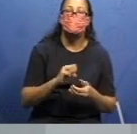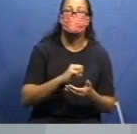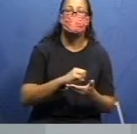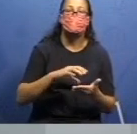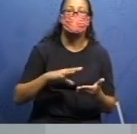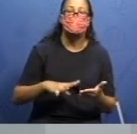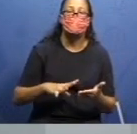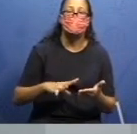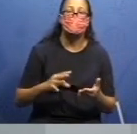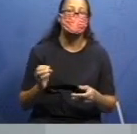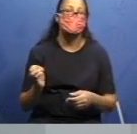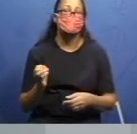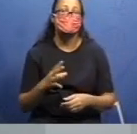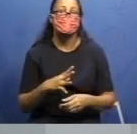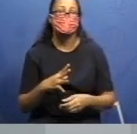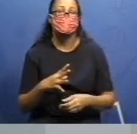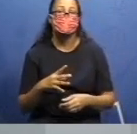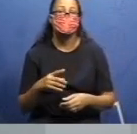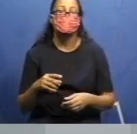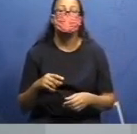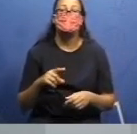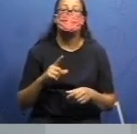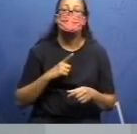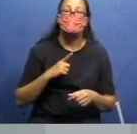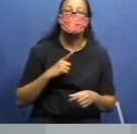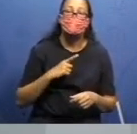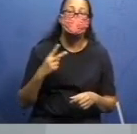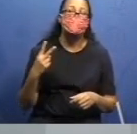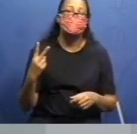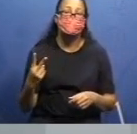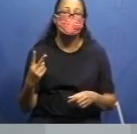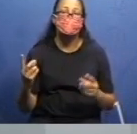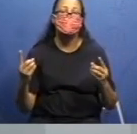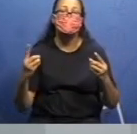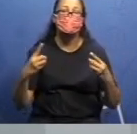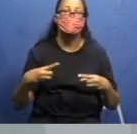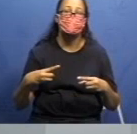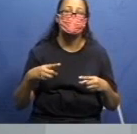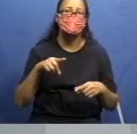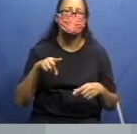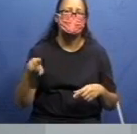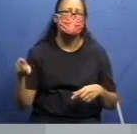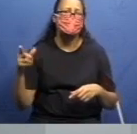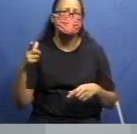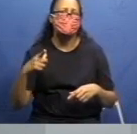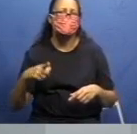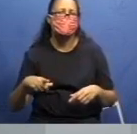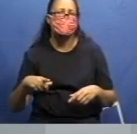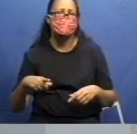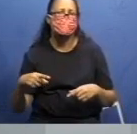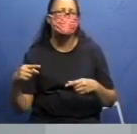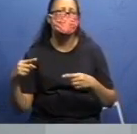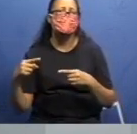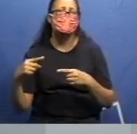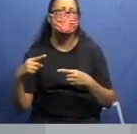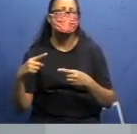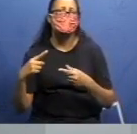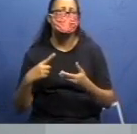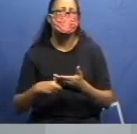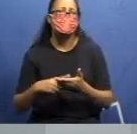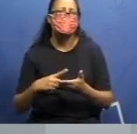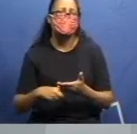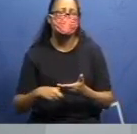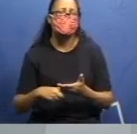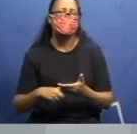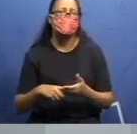Trouxe para vocês mais dois desafios e espero que vocês continuem aí com esse nosso combinado de semana passada de fazermos